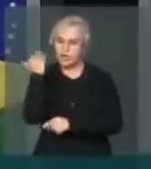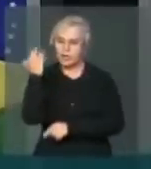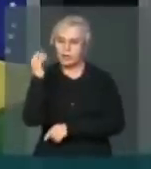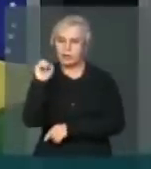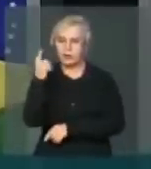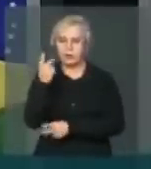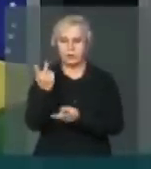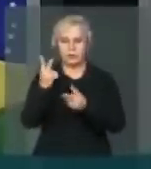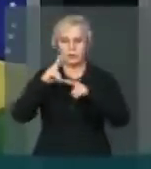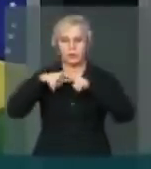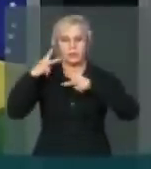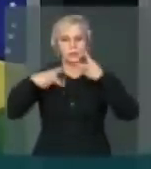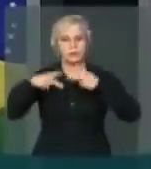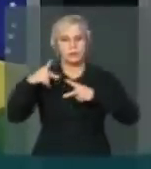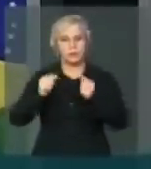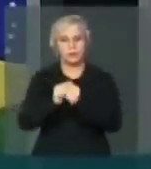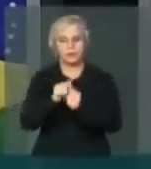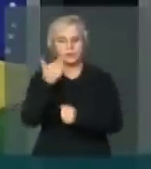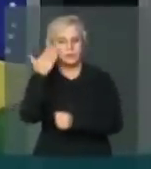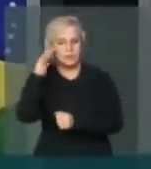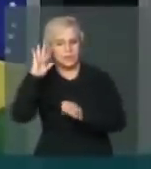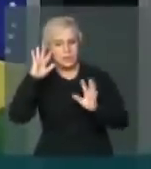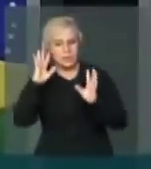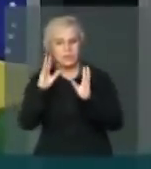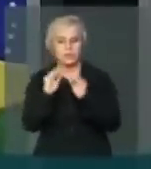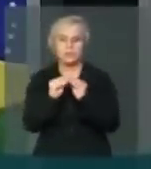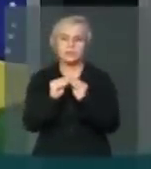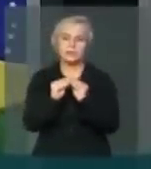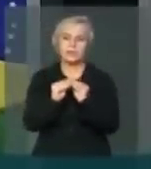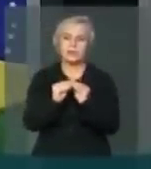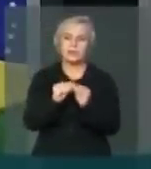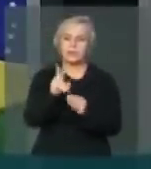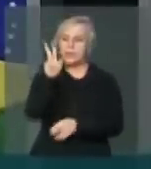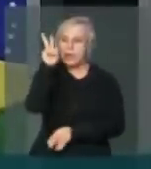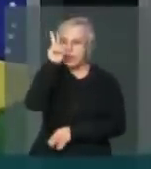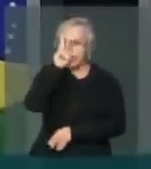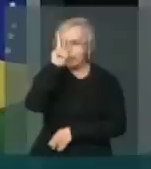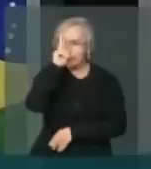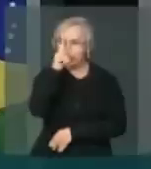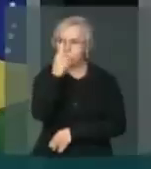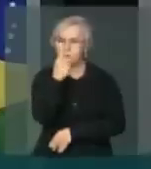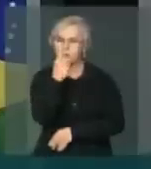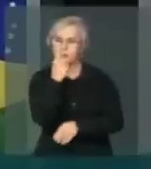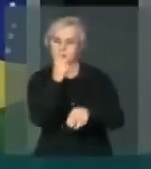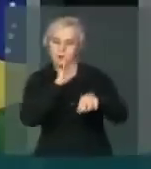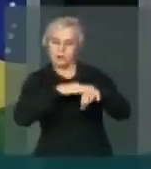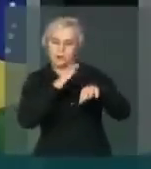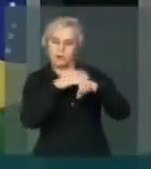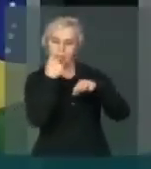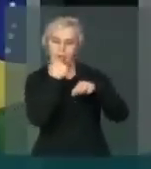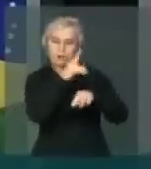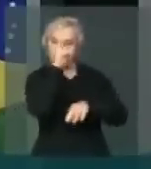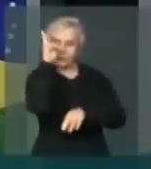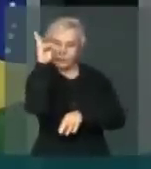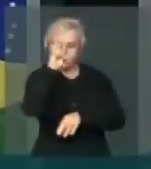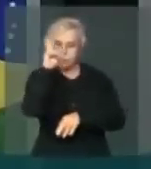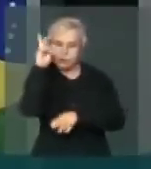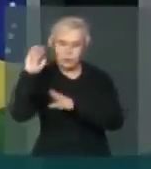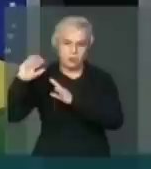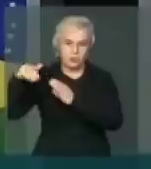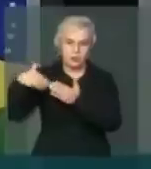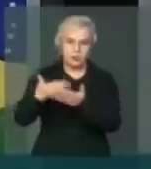Compreenda e não esqueça ou apague a sua história E possa, num gesto